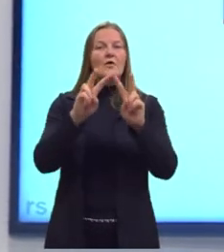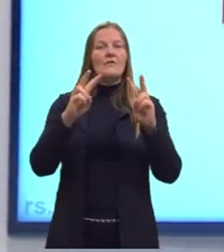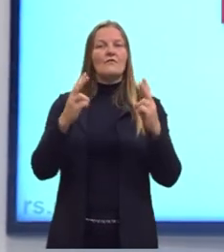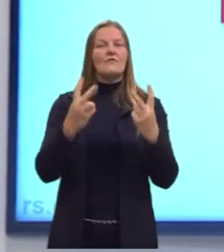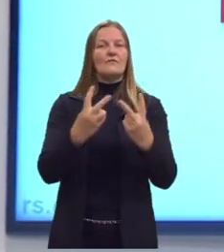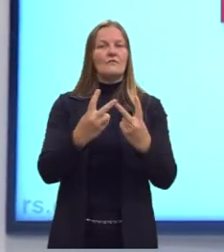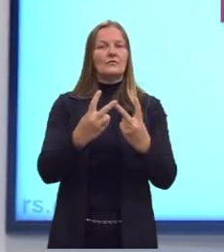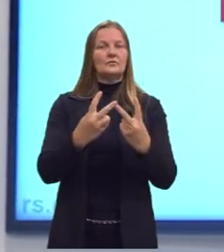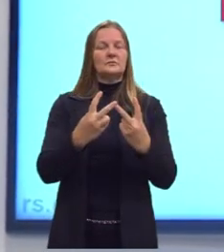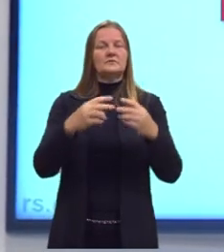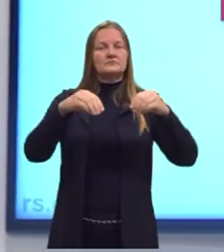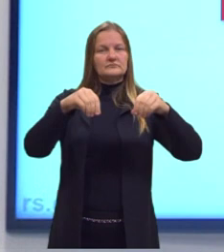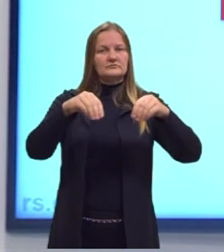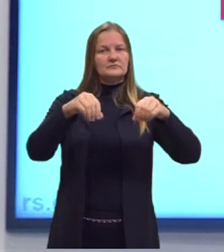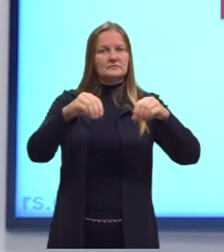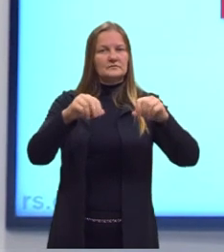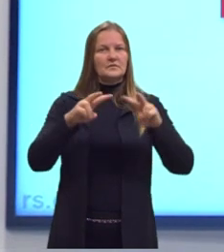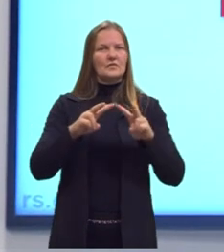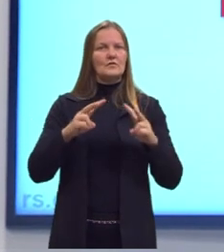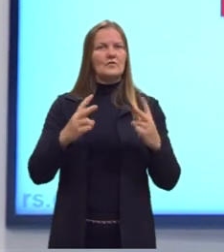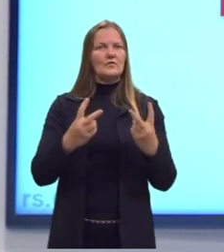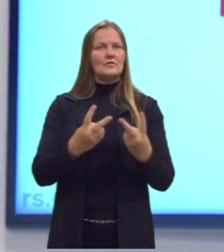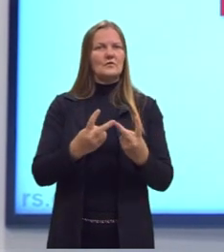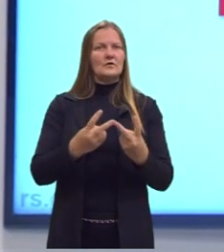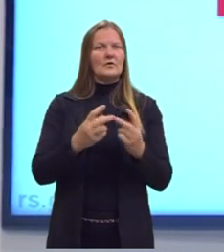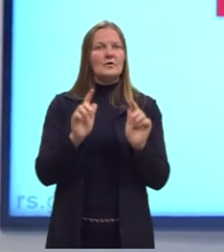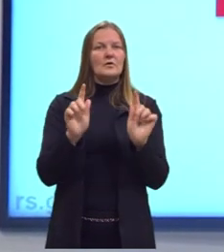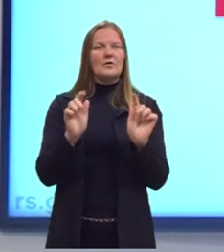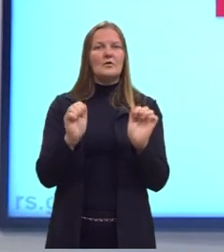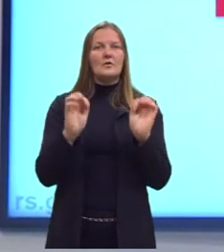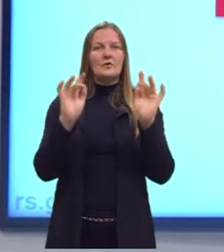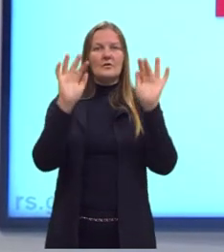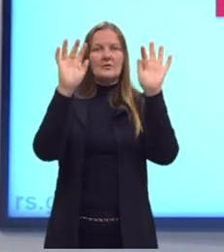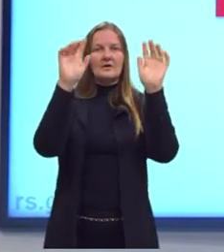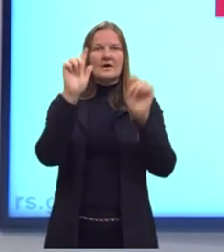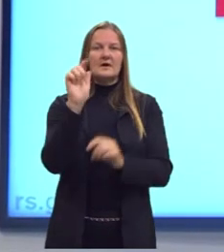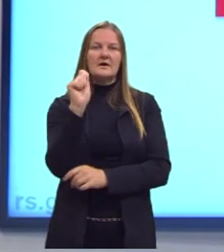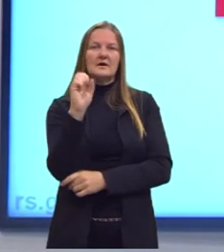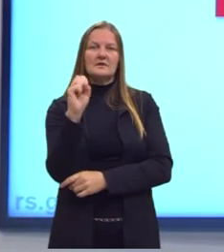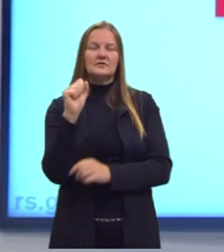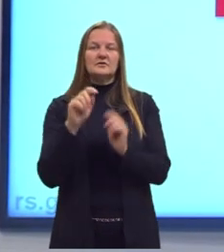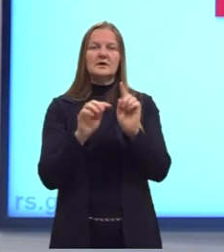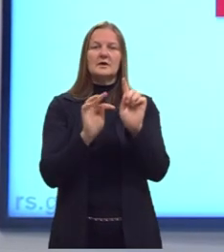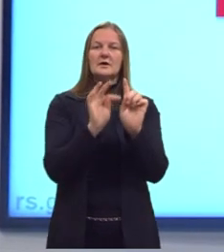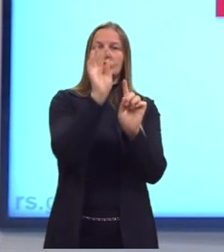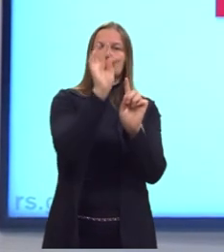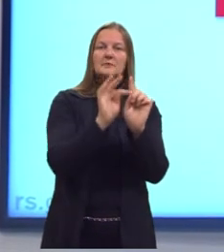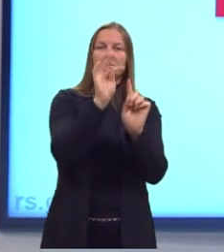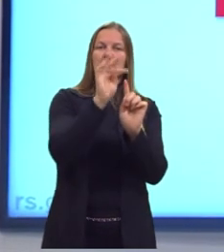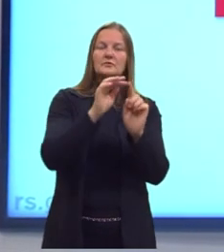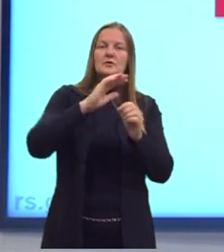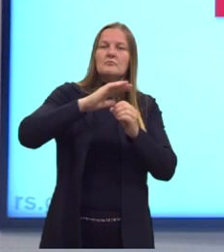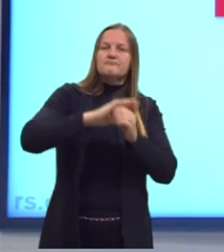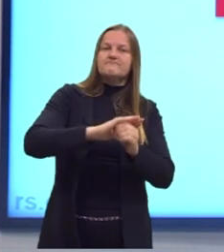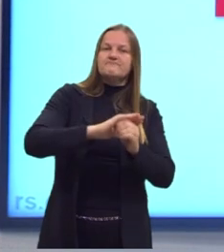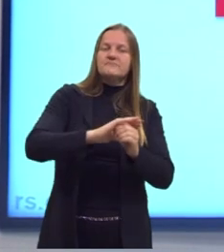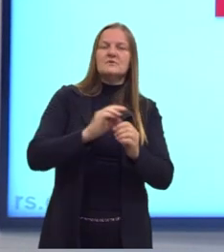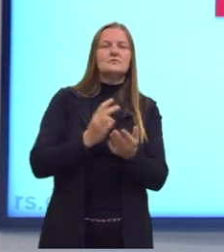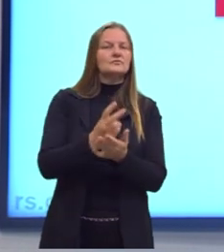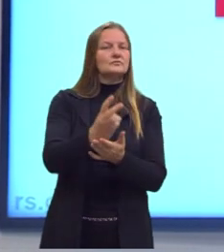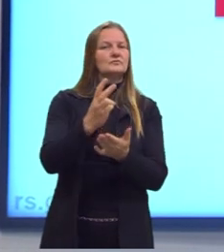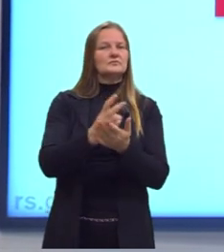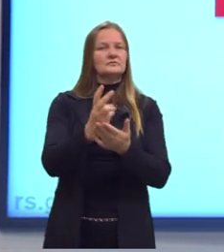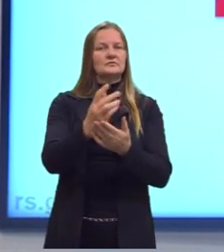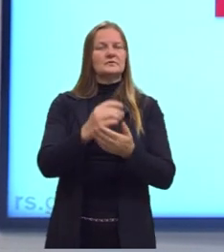substâncias quando eu estiver falando de substâncias gasosas, em temperatura e pressão constantes. Então,